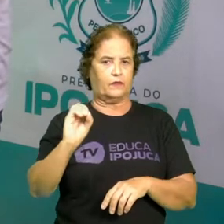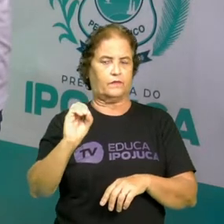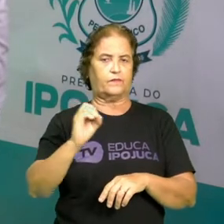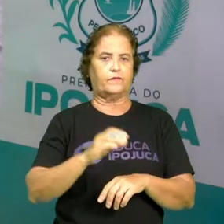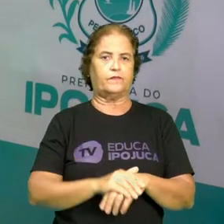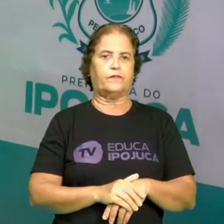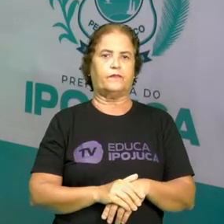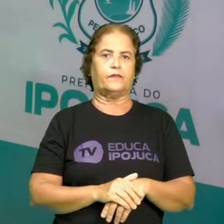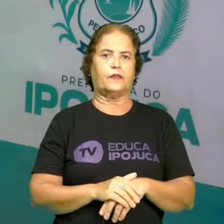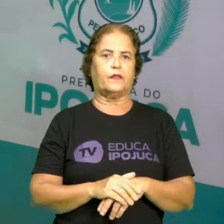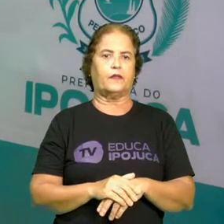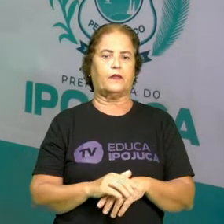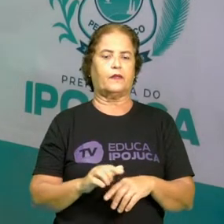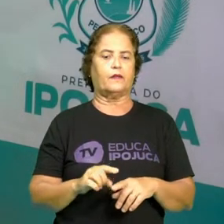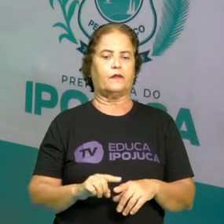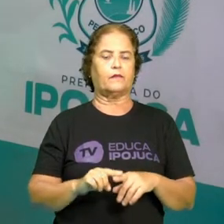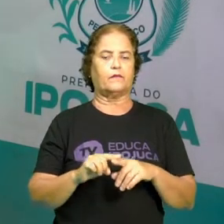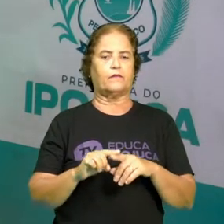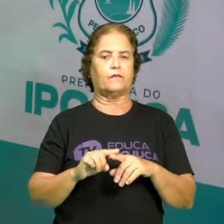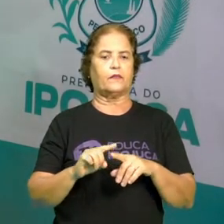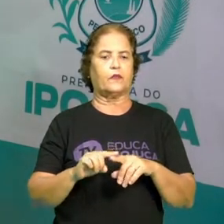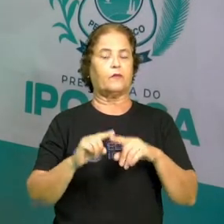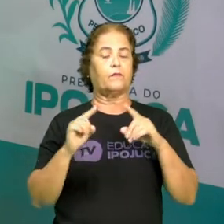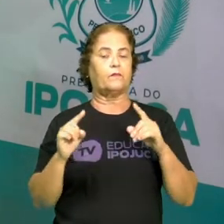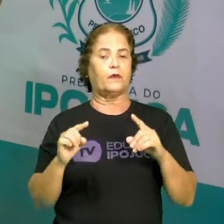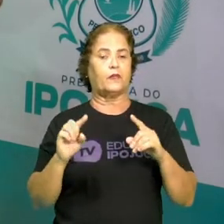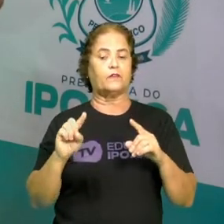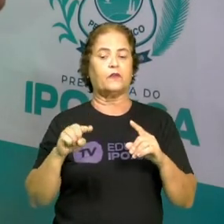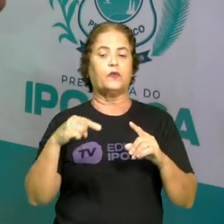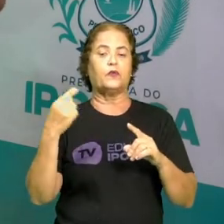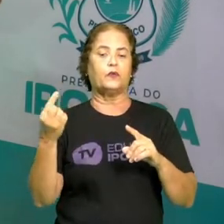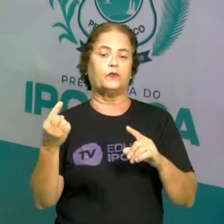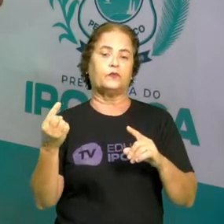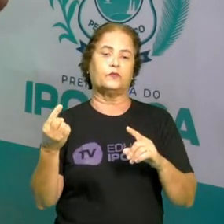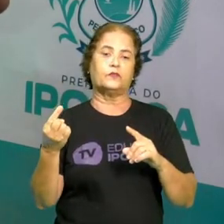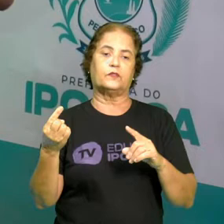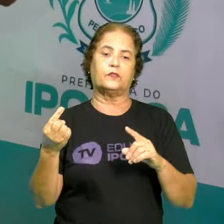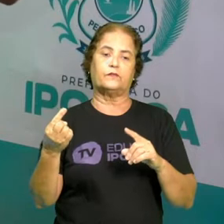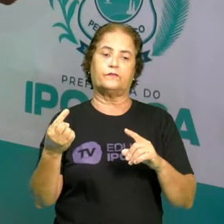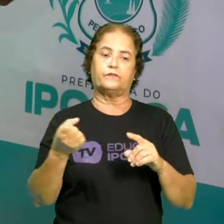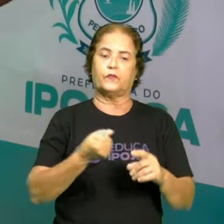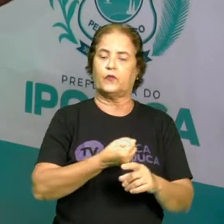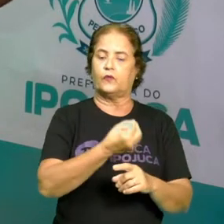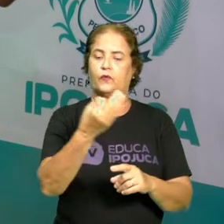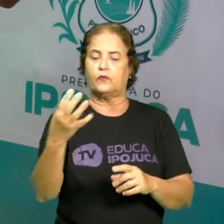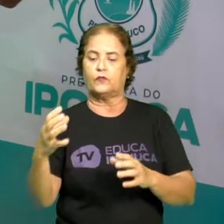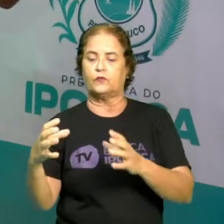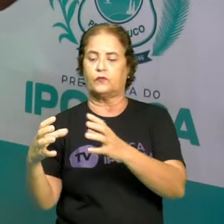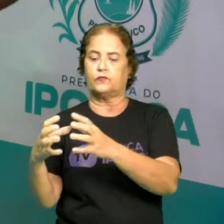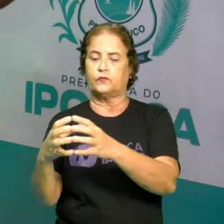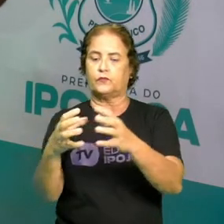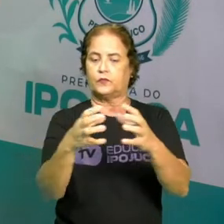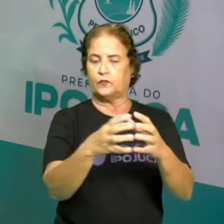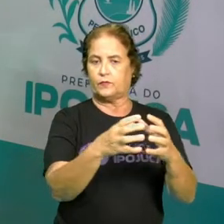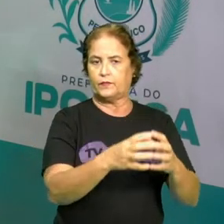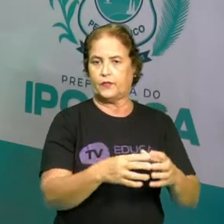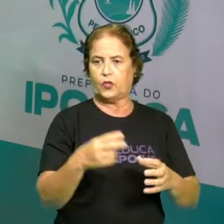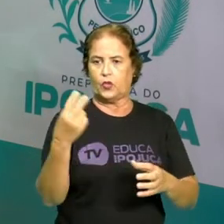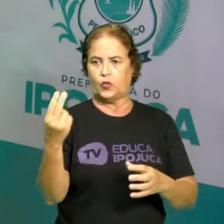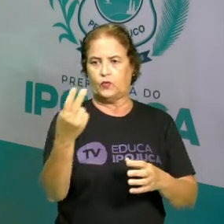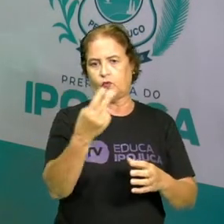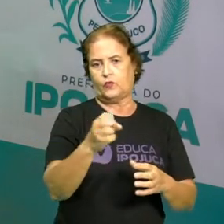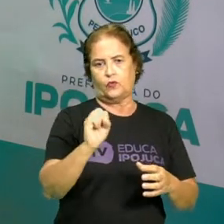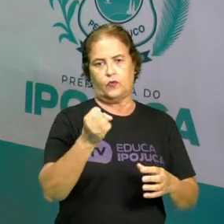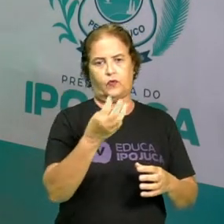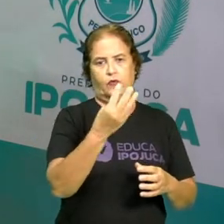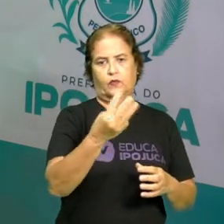Porém, a gente vai agora para outra forma de contagem por agrupamento. Que é aquela onde eu vou agrupando de 2 em 2, ou de 3 em